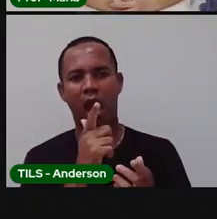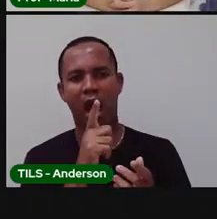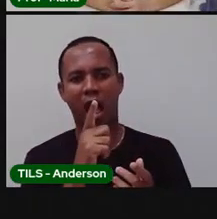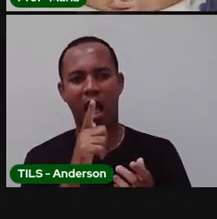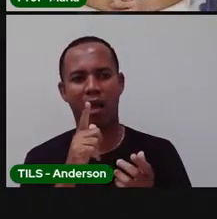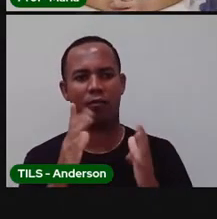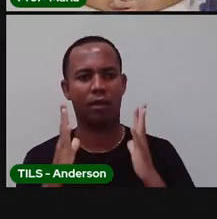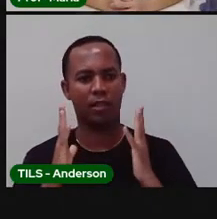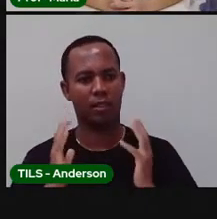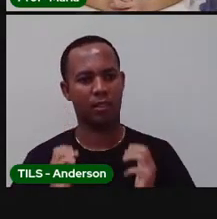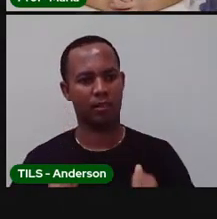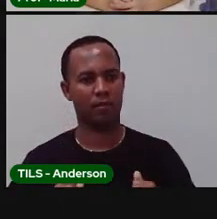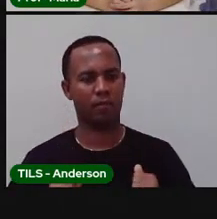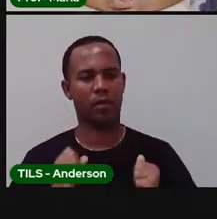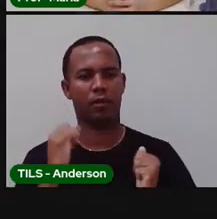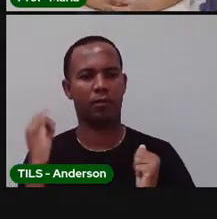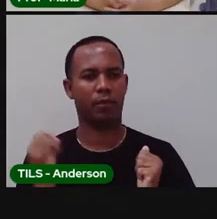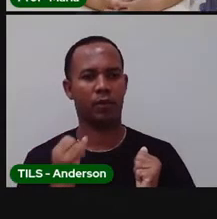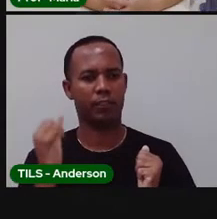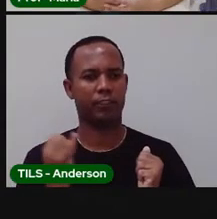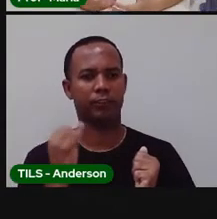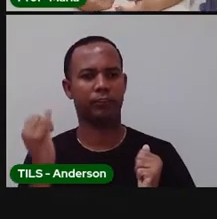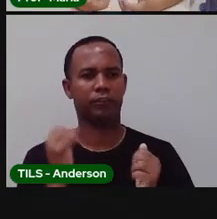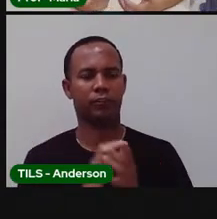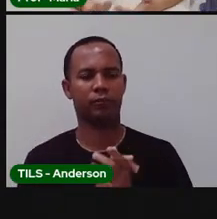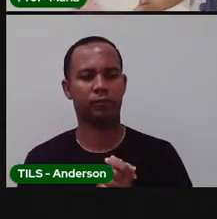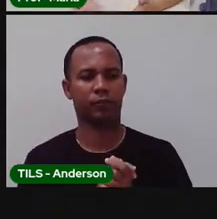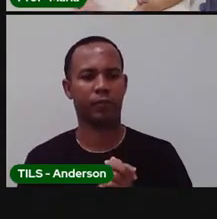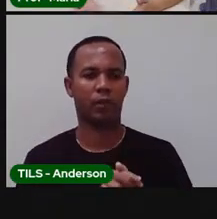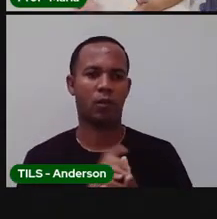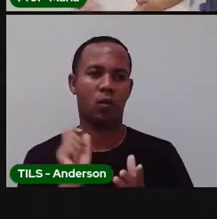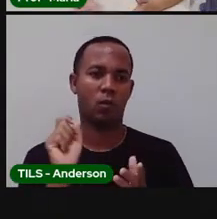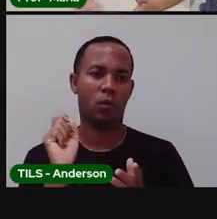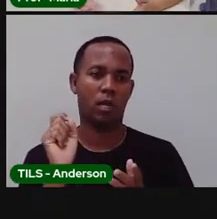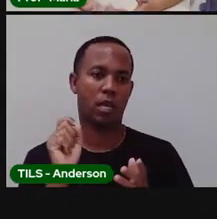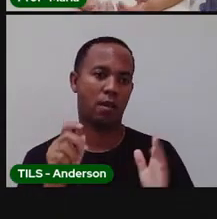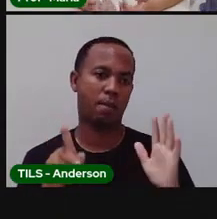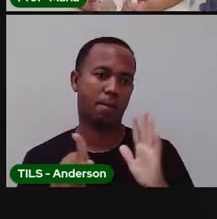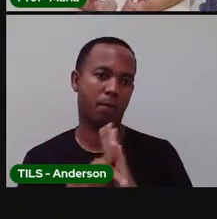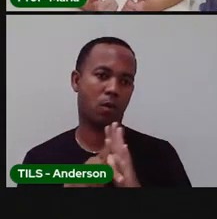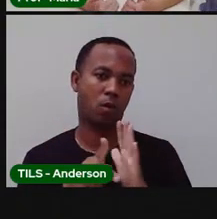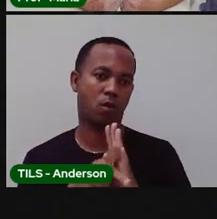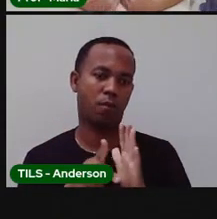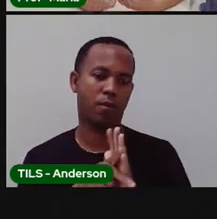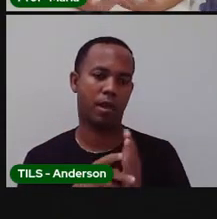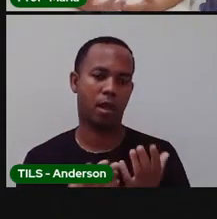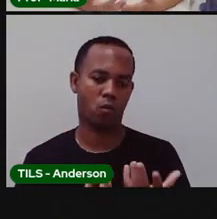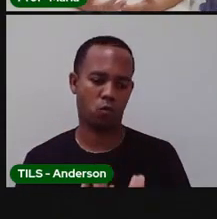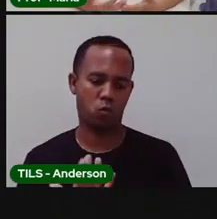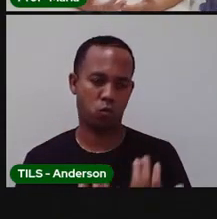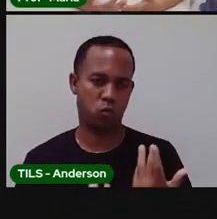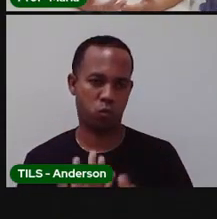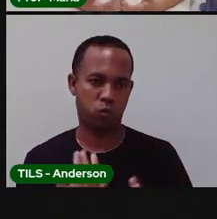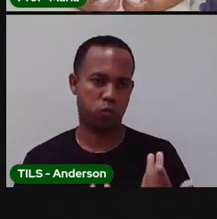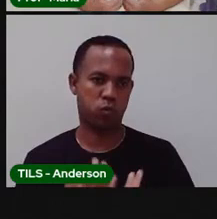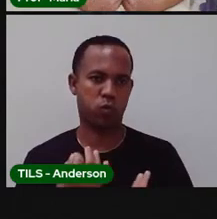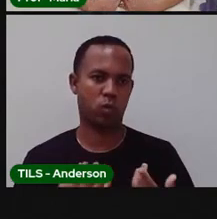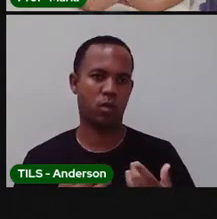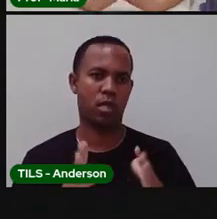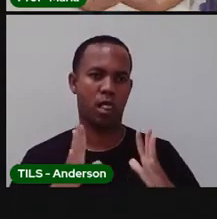filtrada ou fervida, porque essa ação de filtrar ou ferver a água, ela tira também